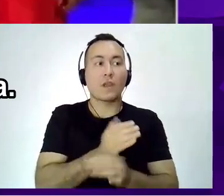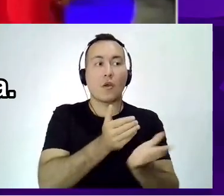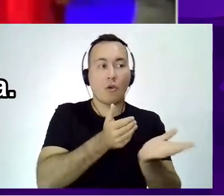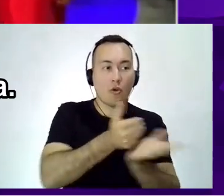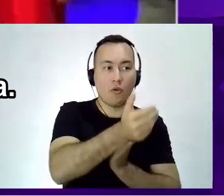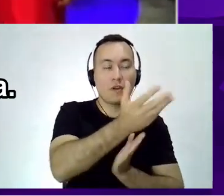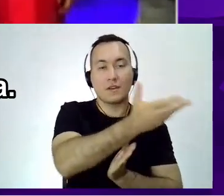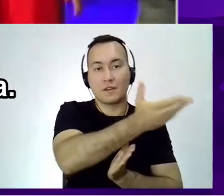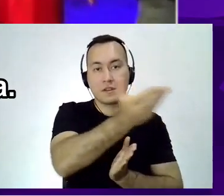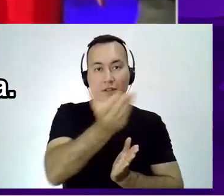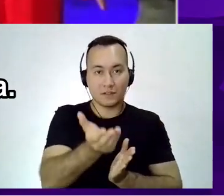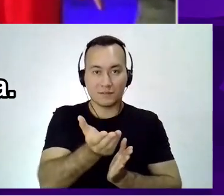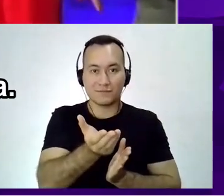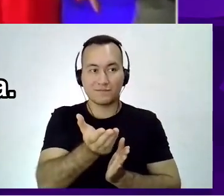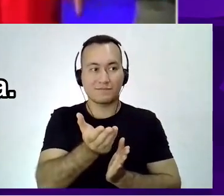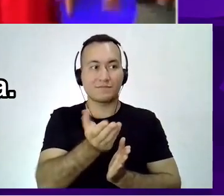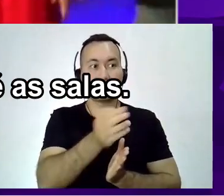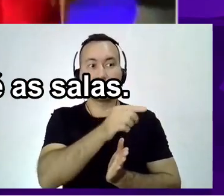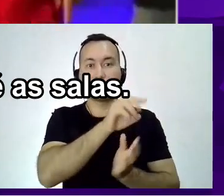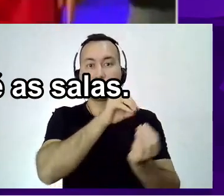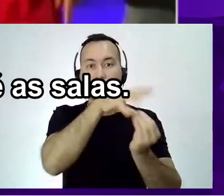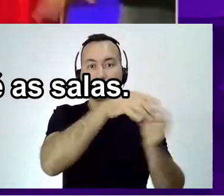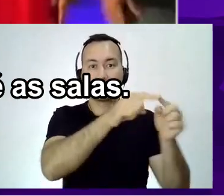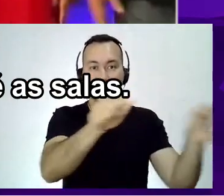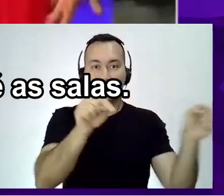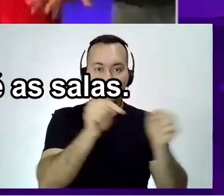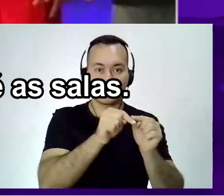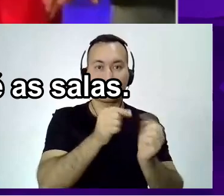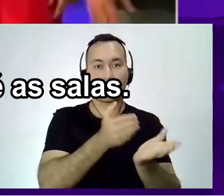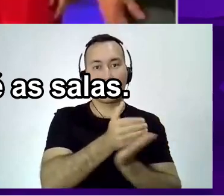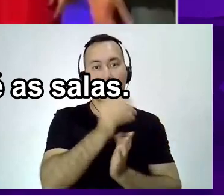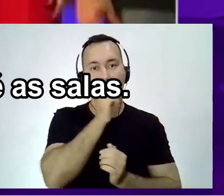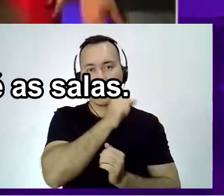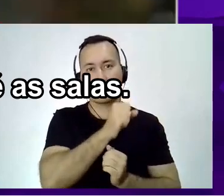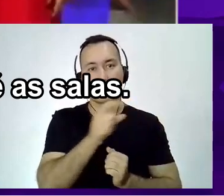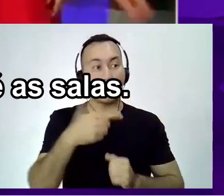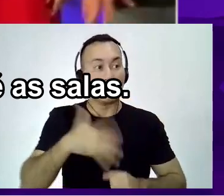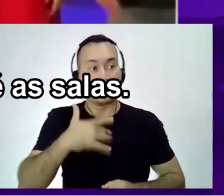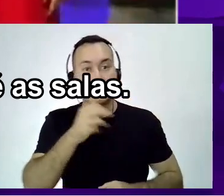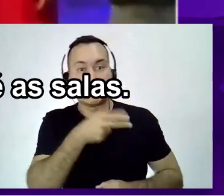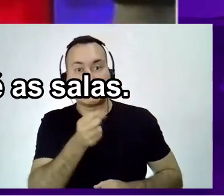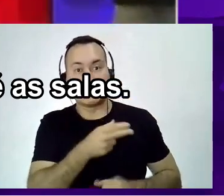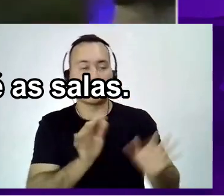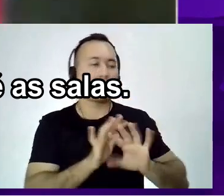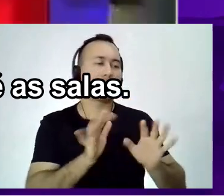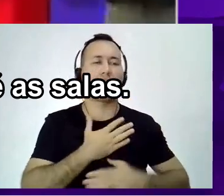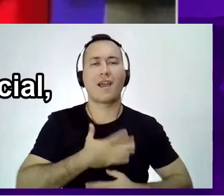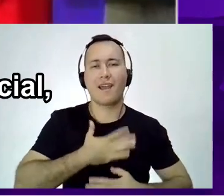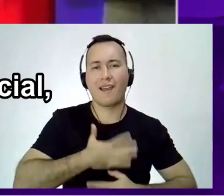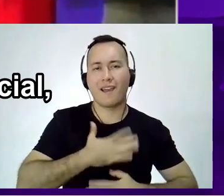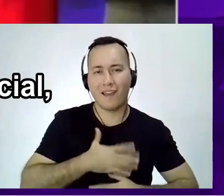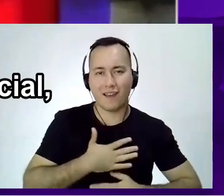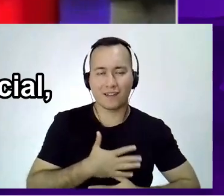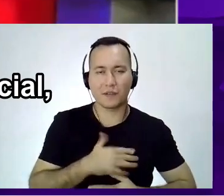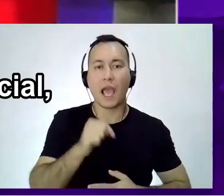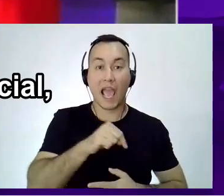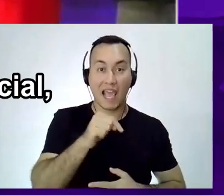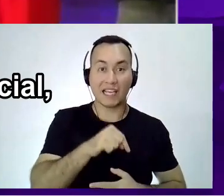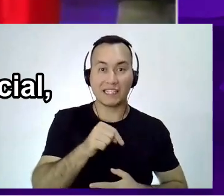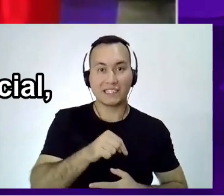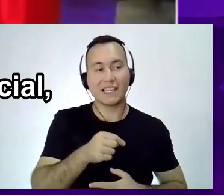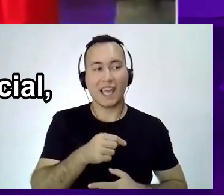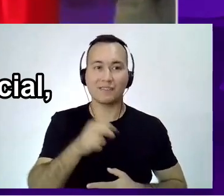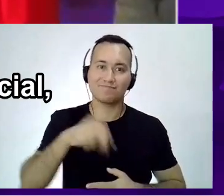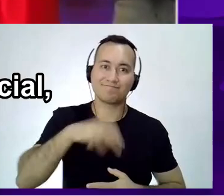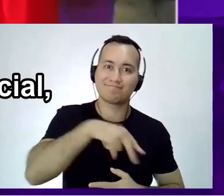está no digital não precisa ter pressa, quem está aqui no presencial ainda tem que andar, chegar até as salas, lembrando que quem